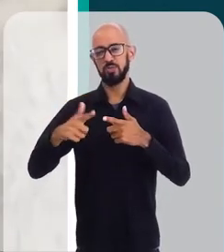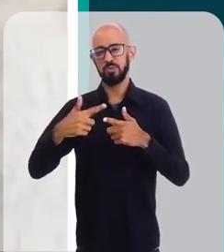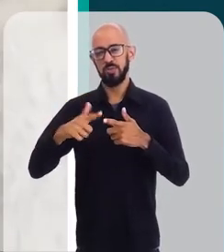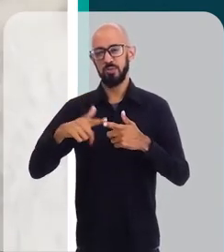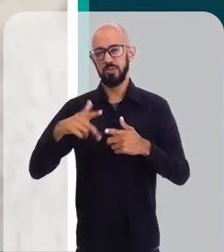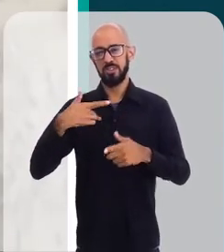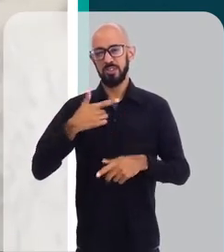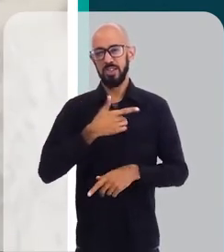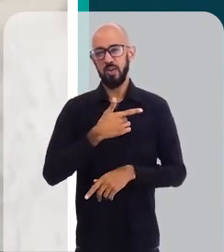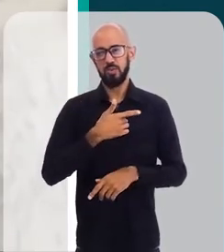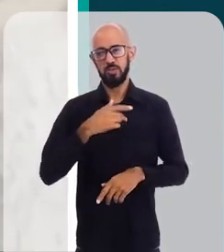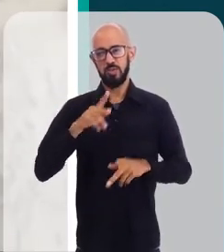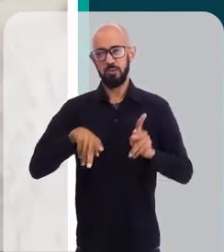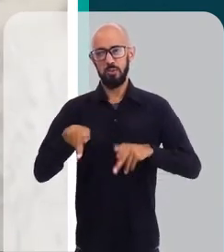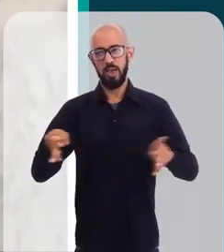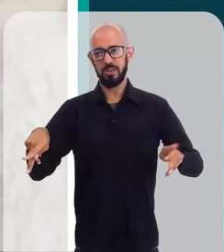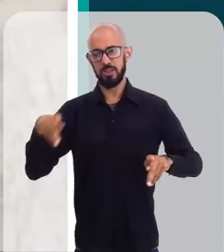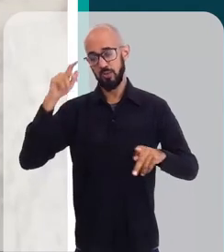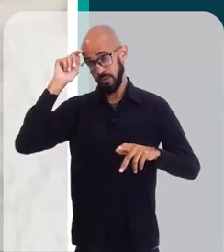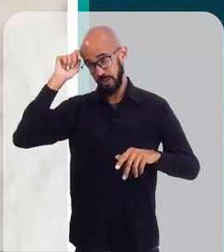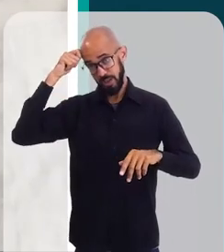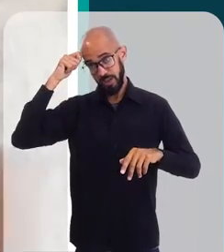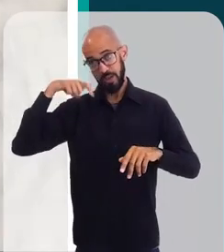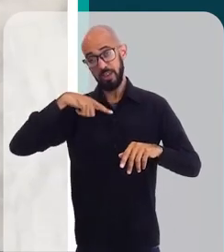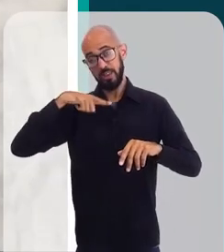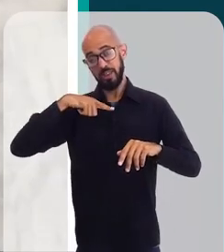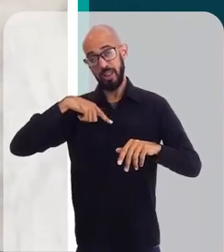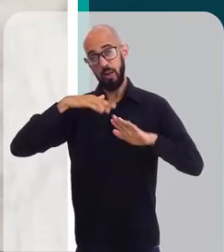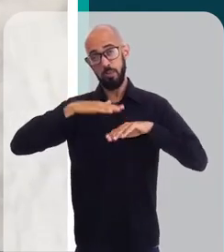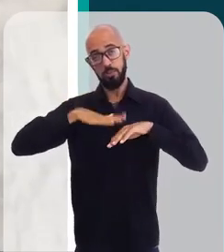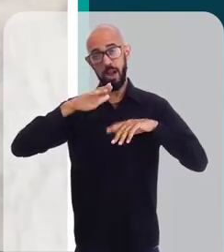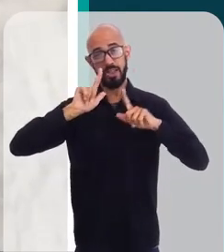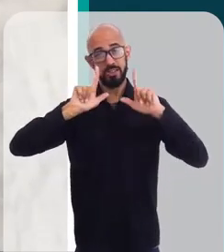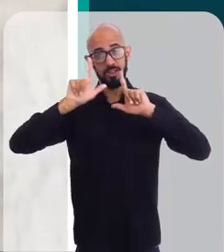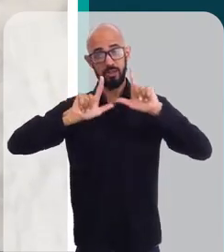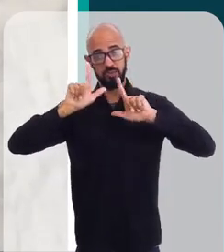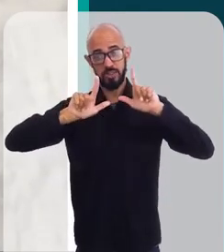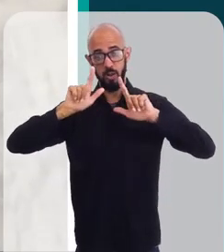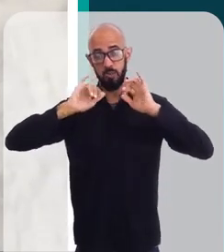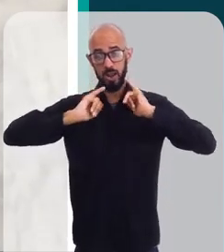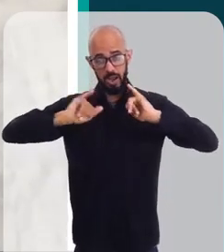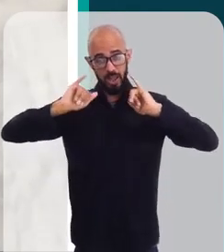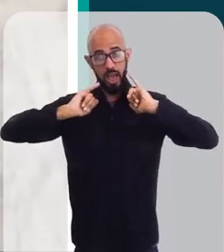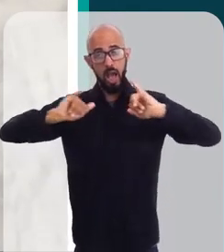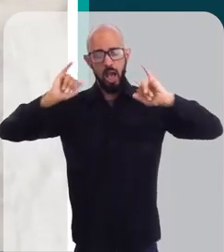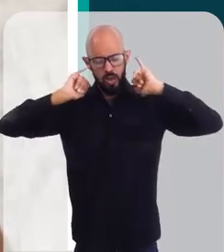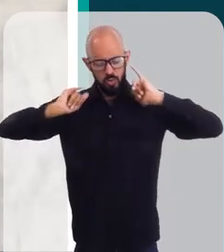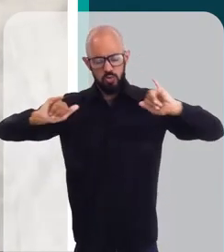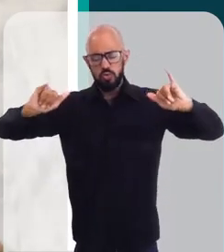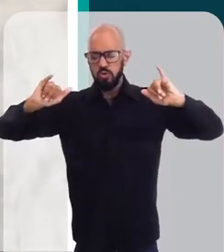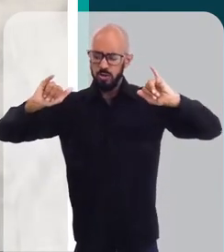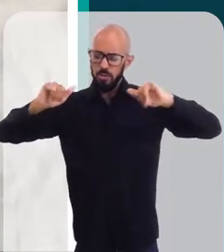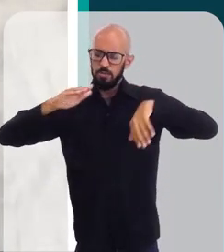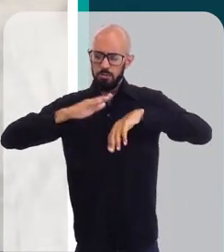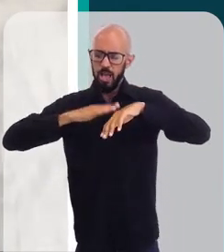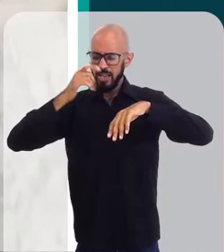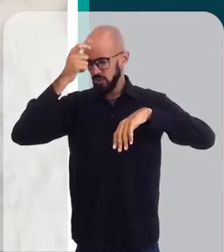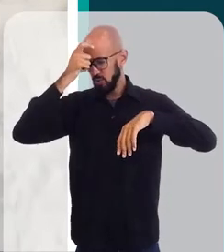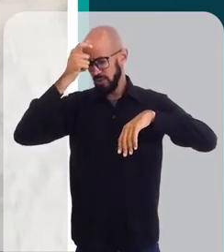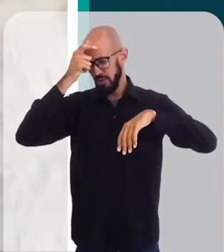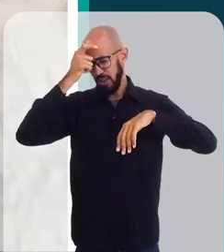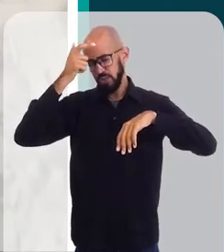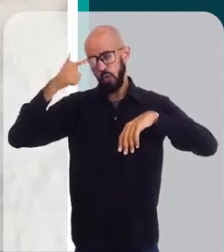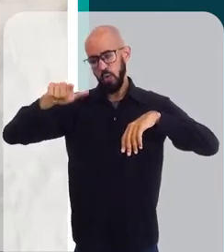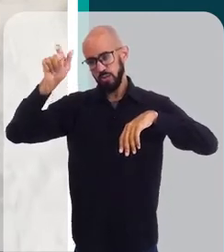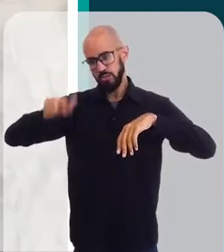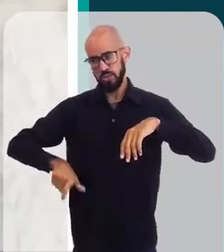questões da saúde da população negra e que tenham mais programas que nos dê a voz para que conscientizem outras